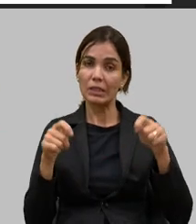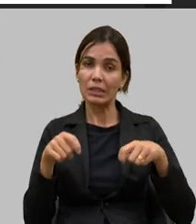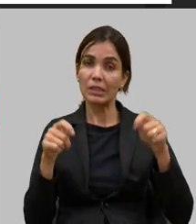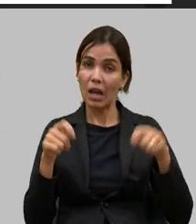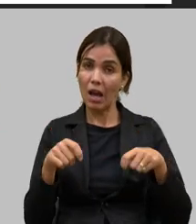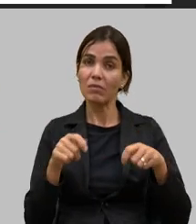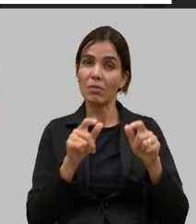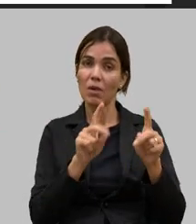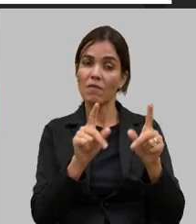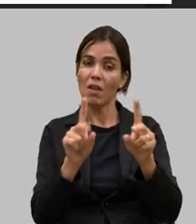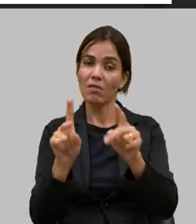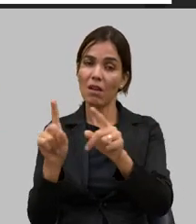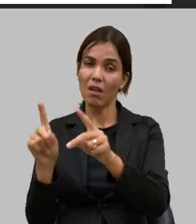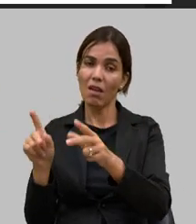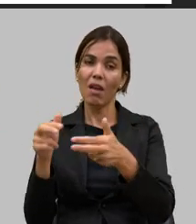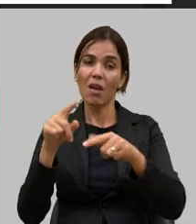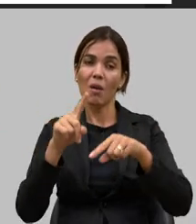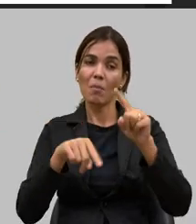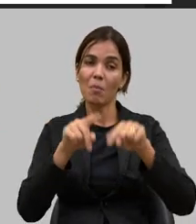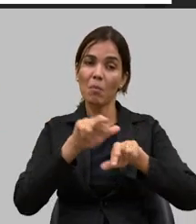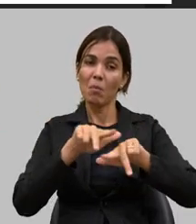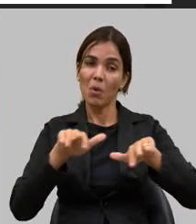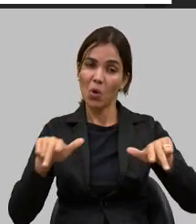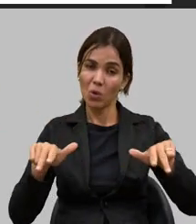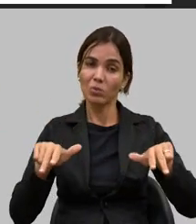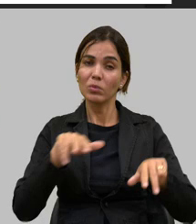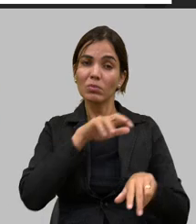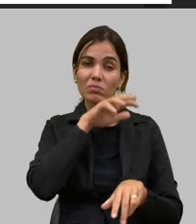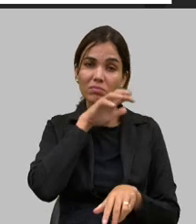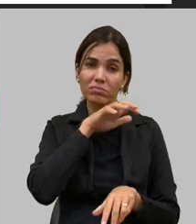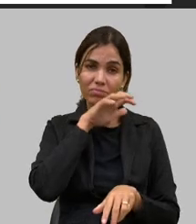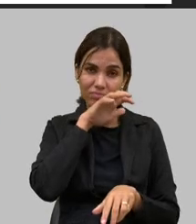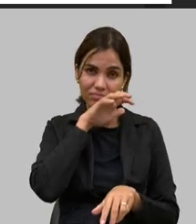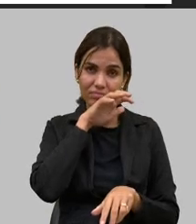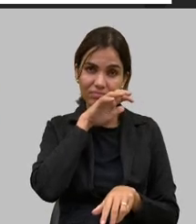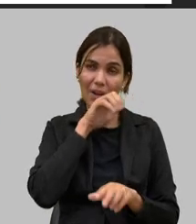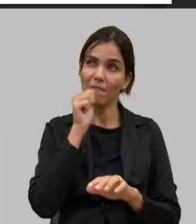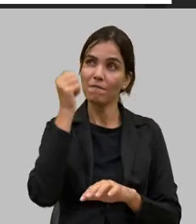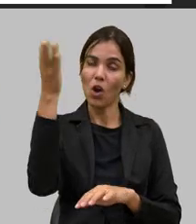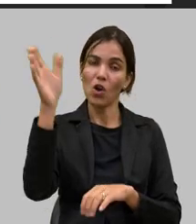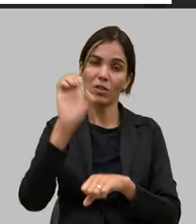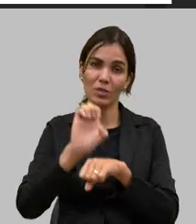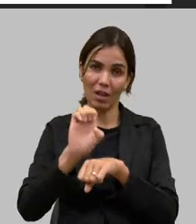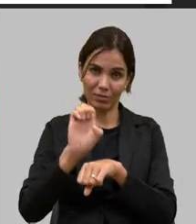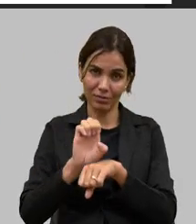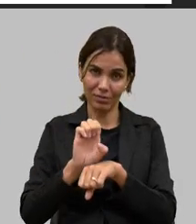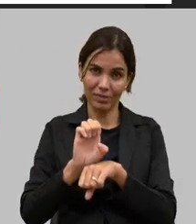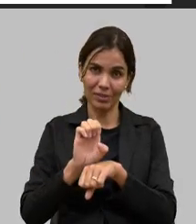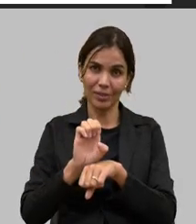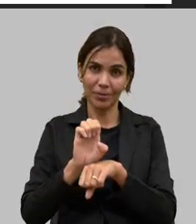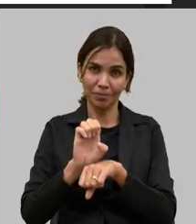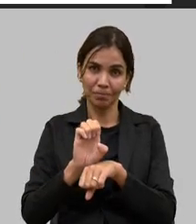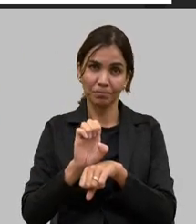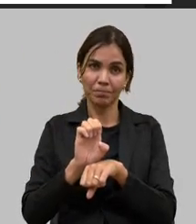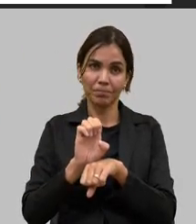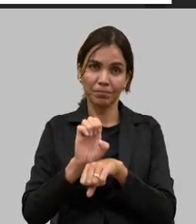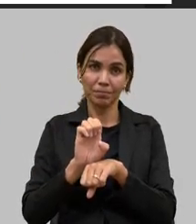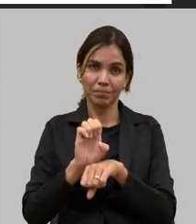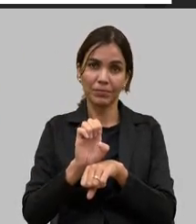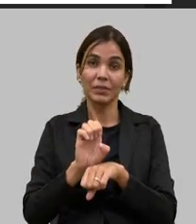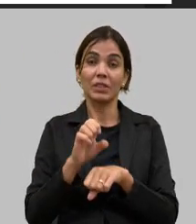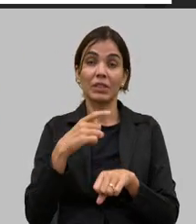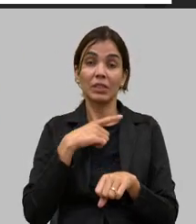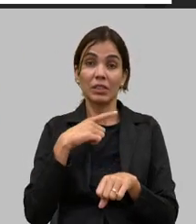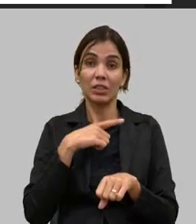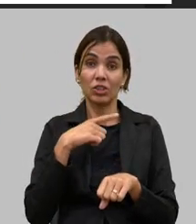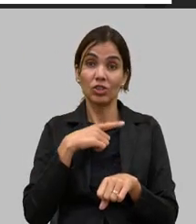os produtos de origem animal para fora do estado ou seja tinha equivalência com o SISB que é o Serviço